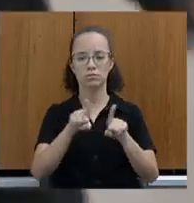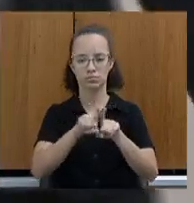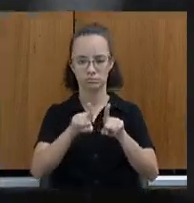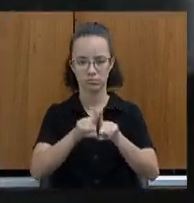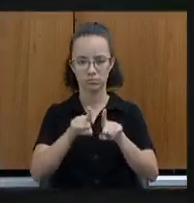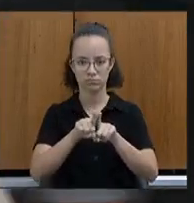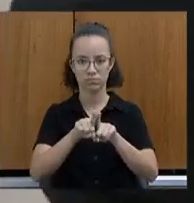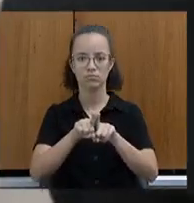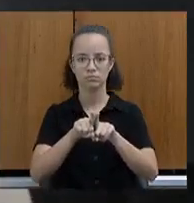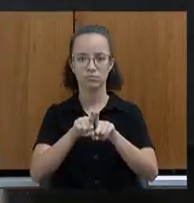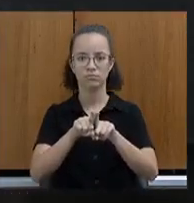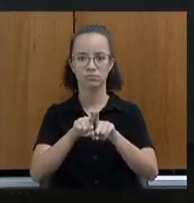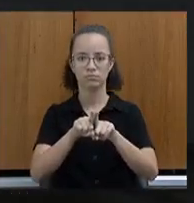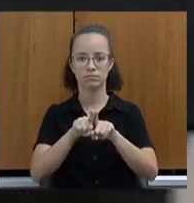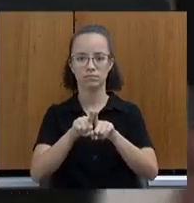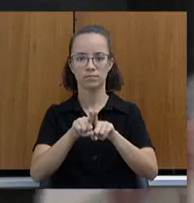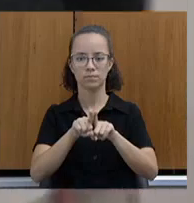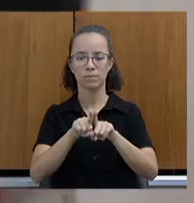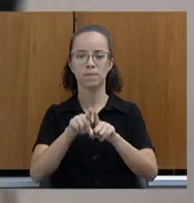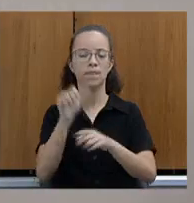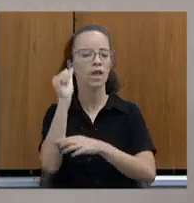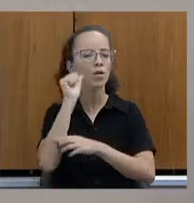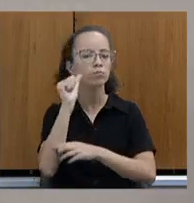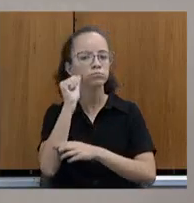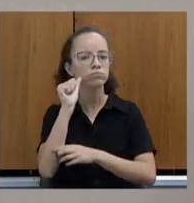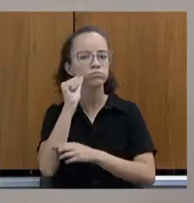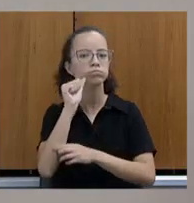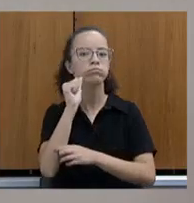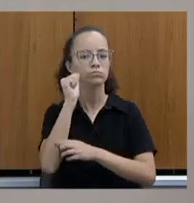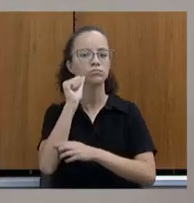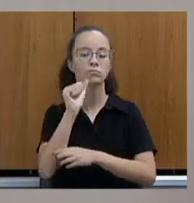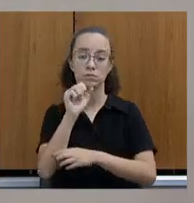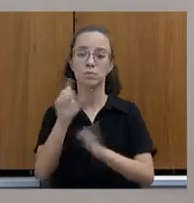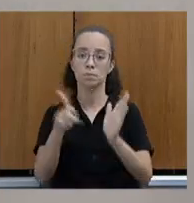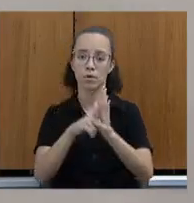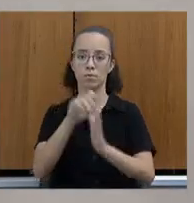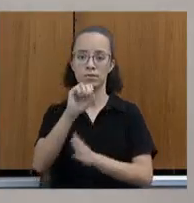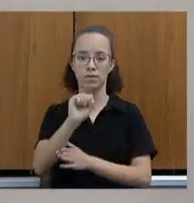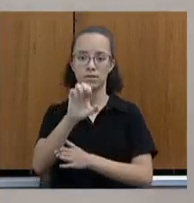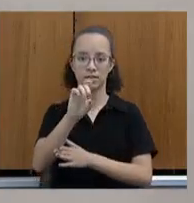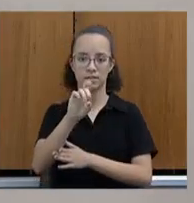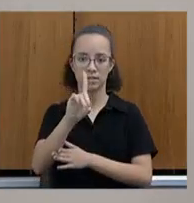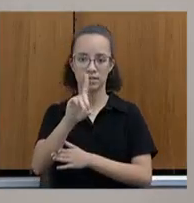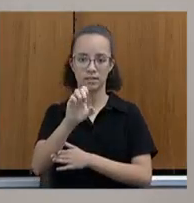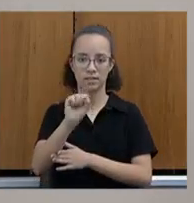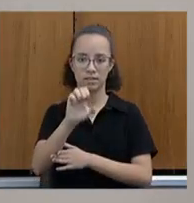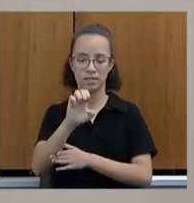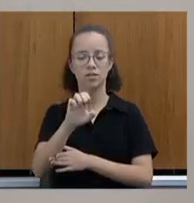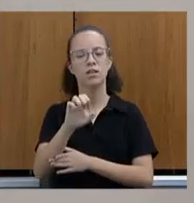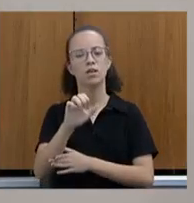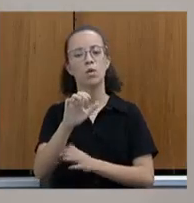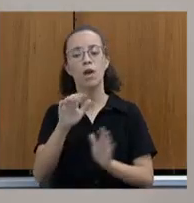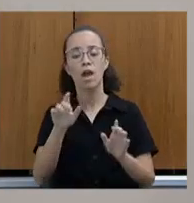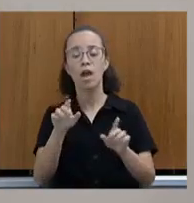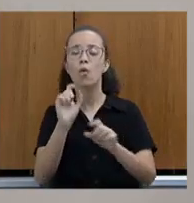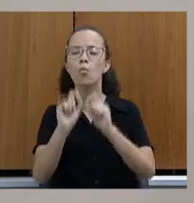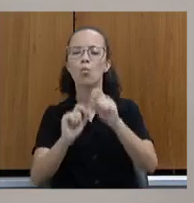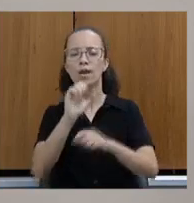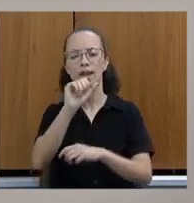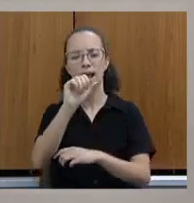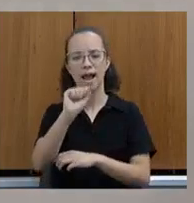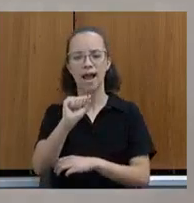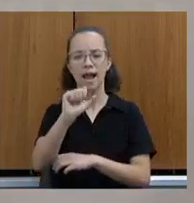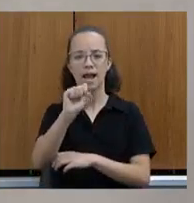assessora da Superintendência de Planejamento de Gestão e Finanças CEDES. São os assessores que acompanham a